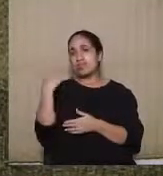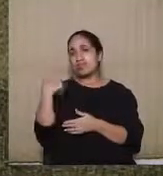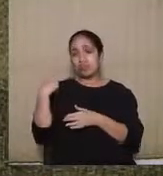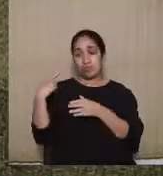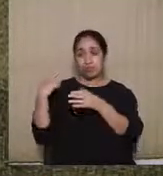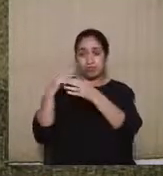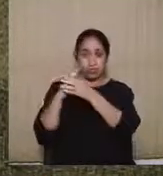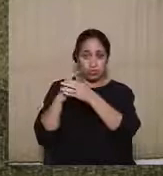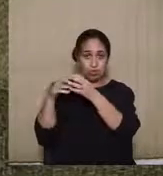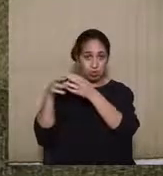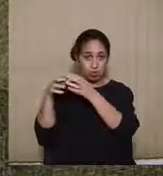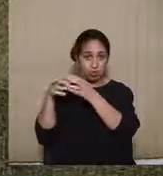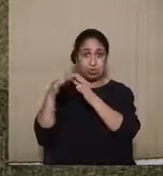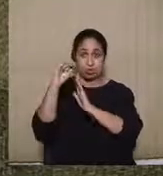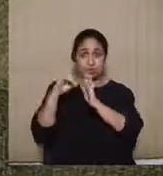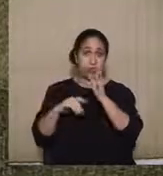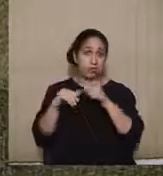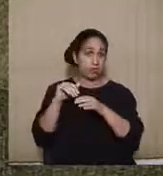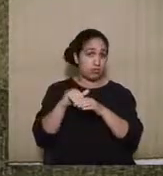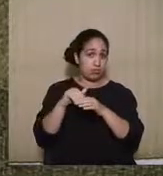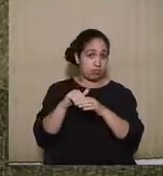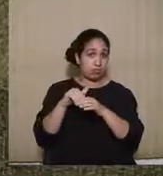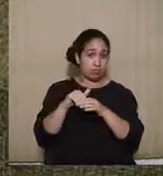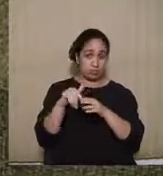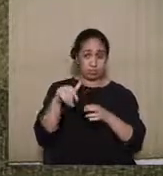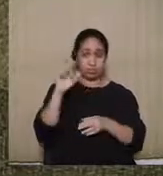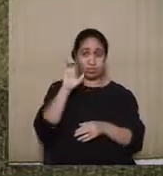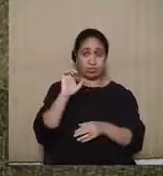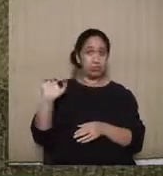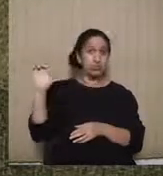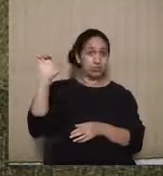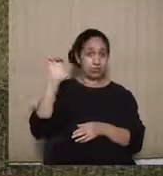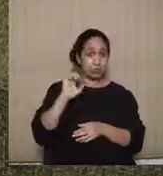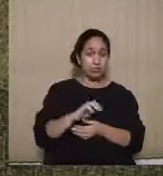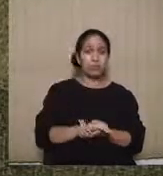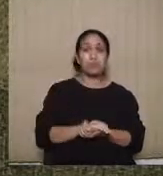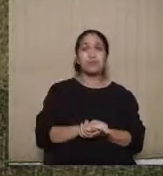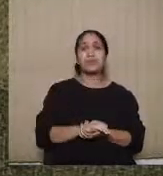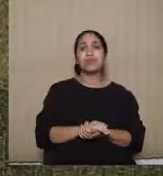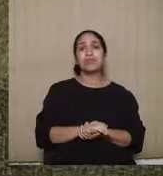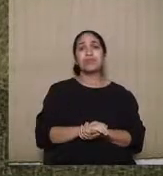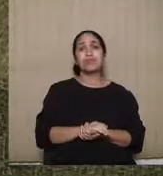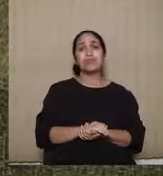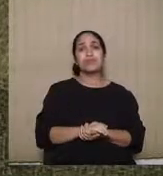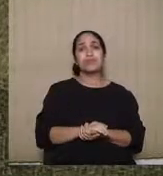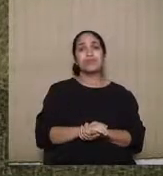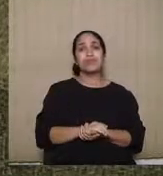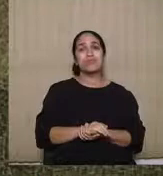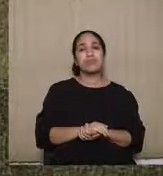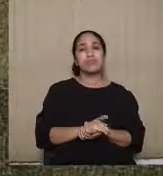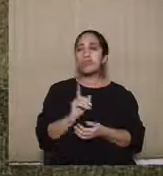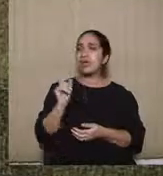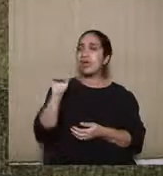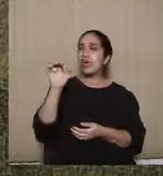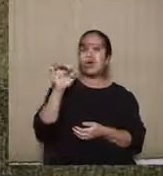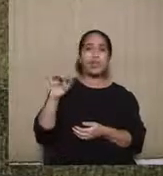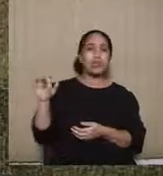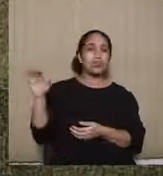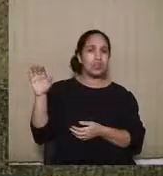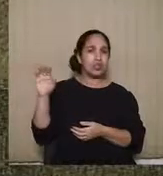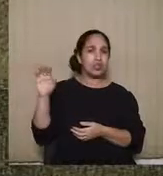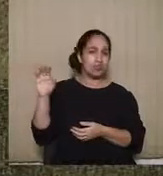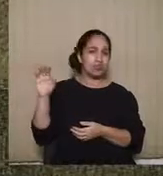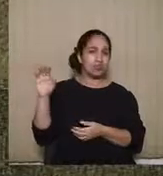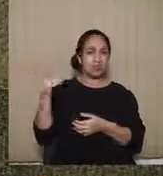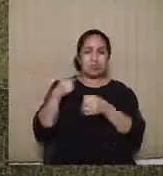de Direito Eleitoral do Estado, por fazer, estar ali na região limítrofe, entre